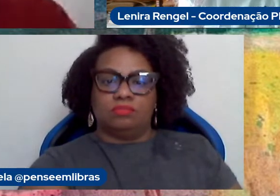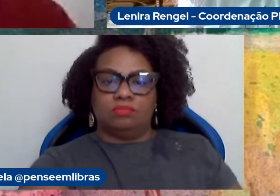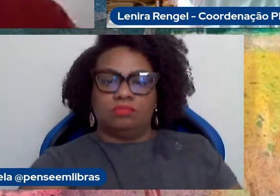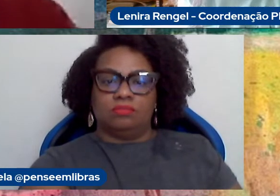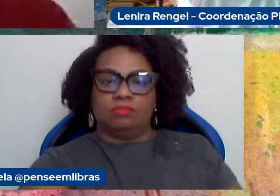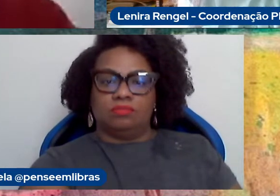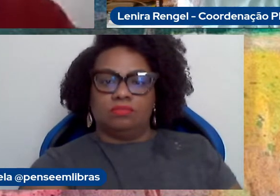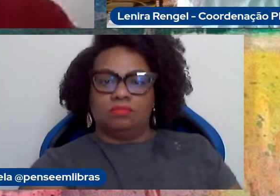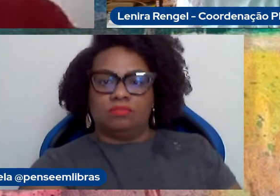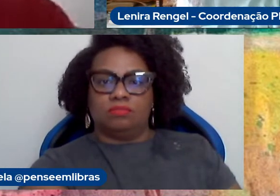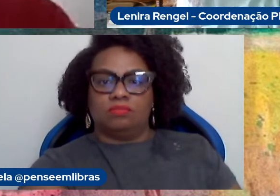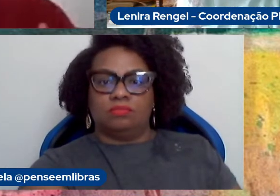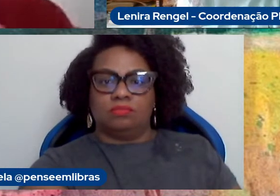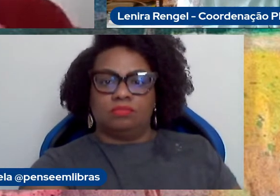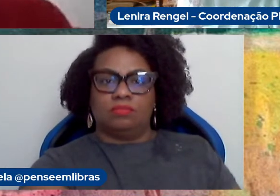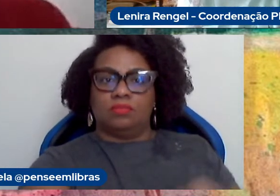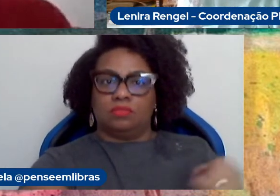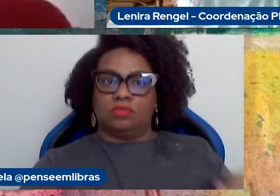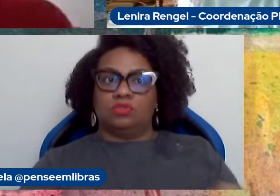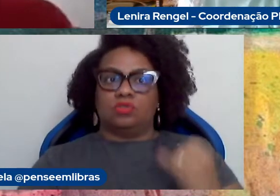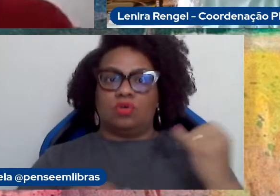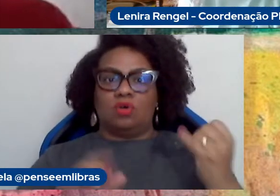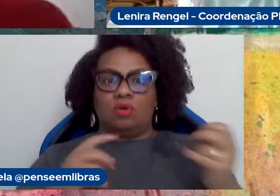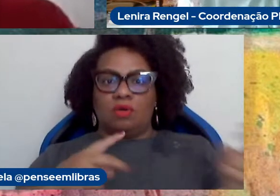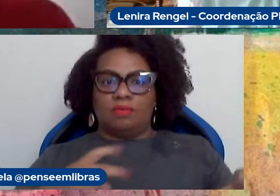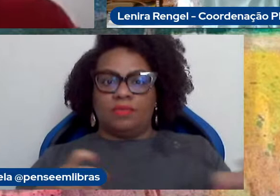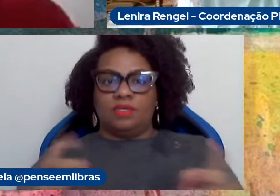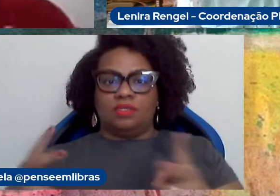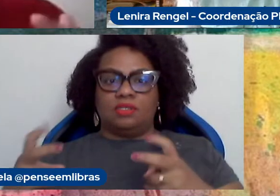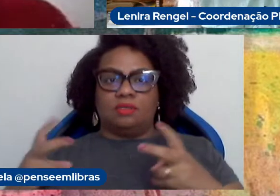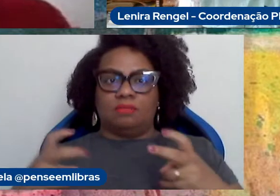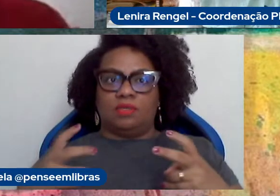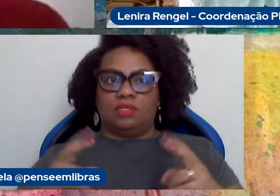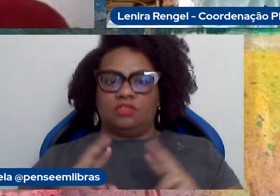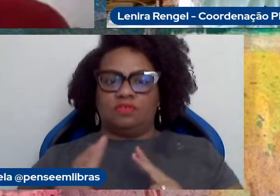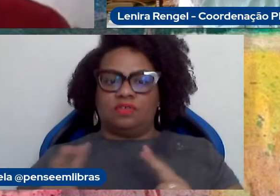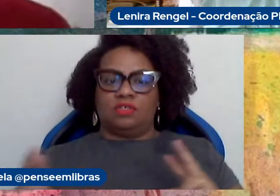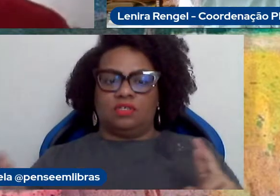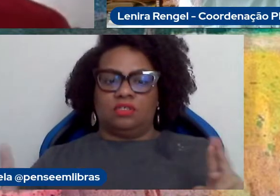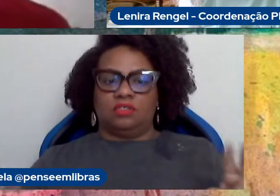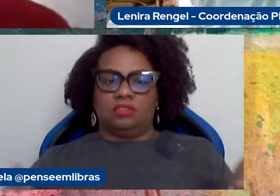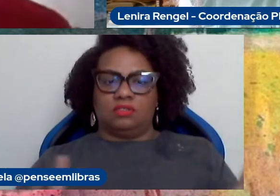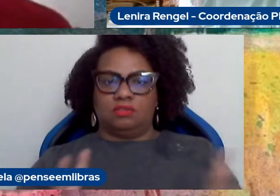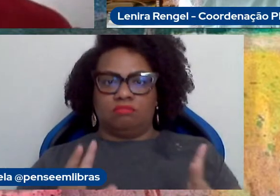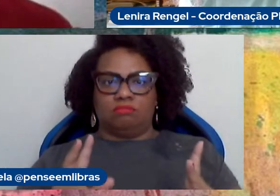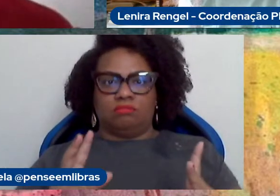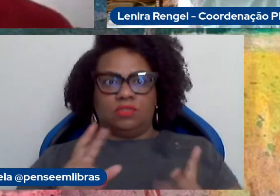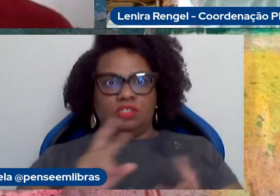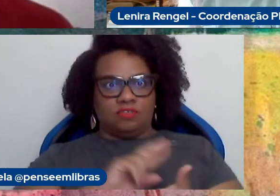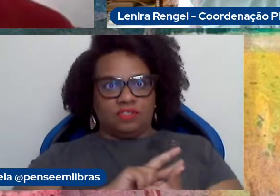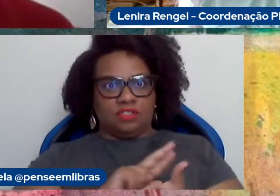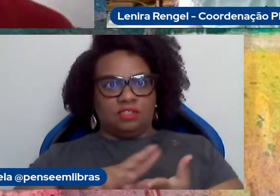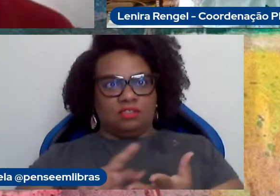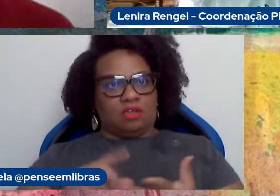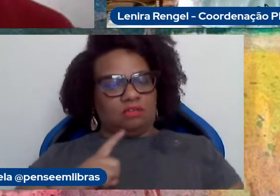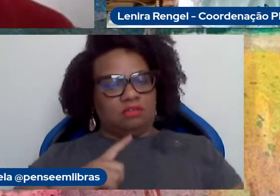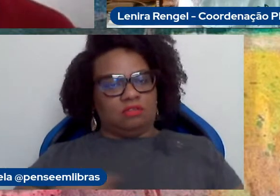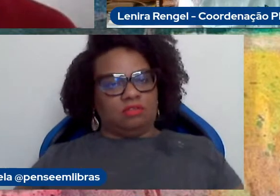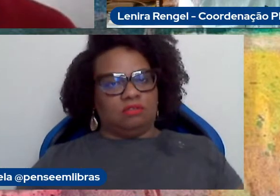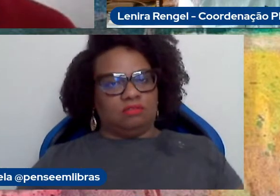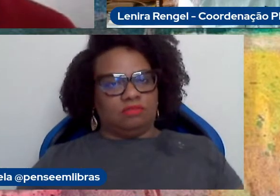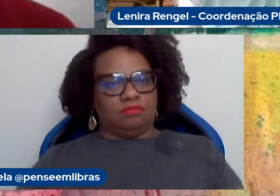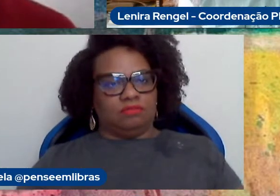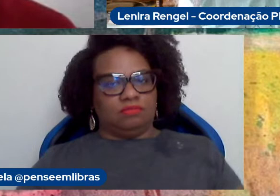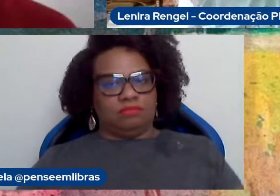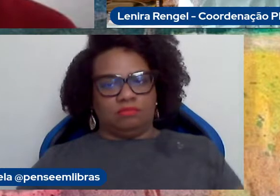corpos, e a gente começa a entender as diferenças e toda a diversidade que existe, né? Então, é algo que me deixa